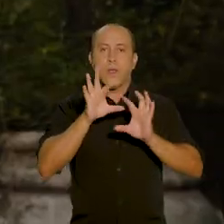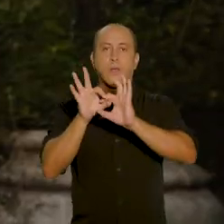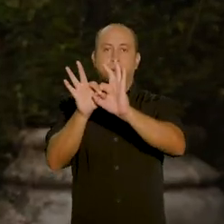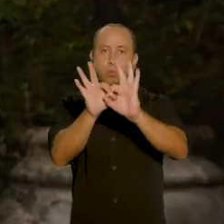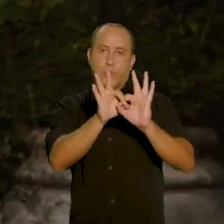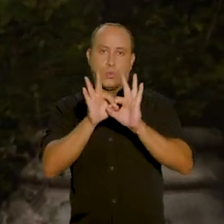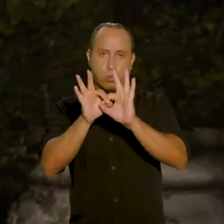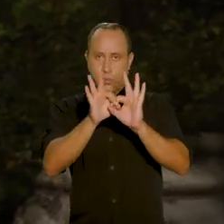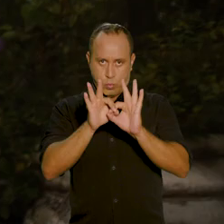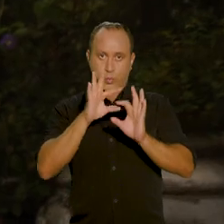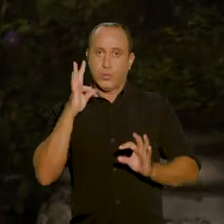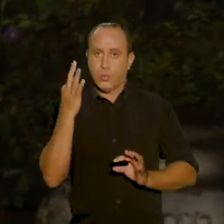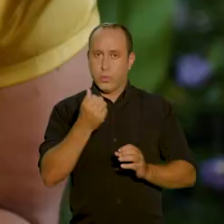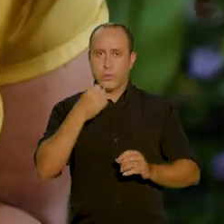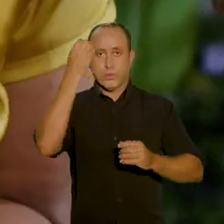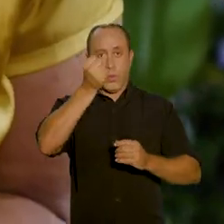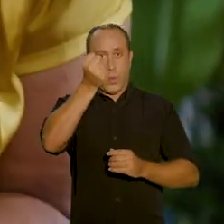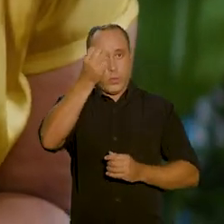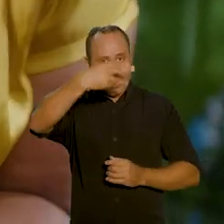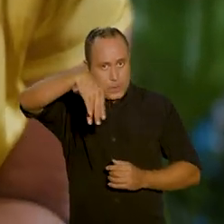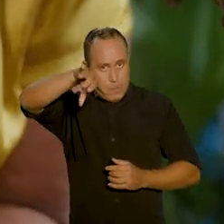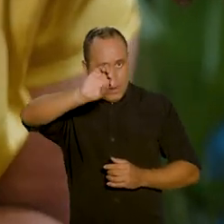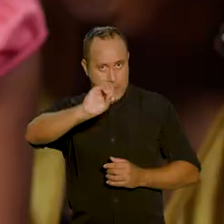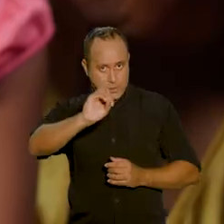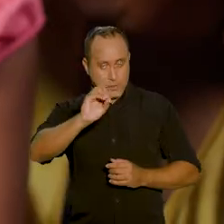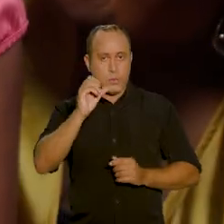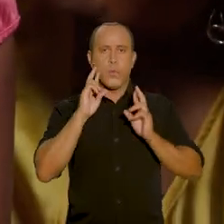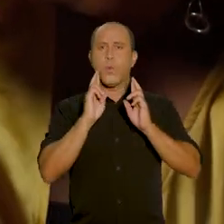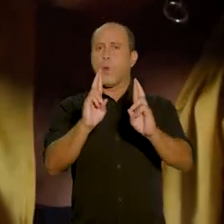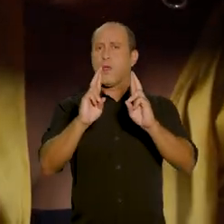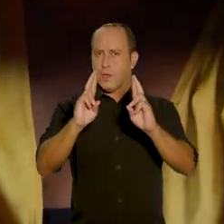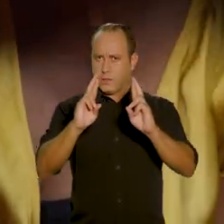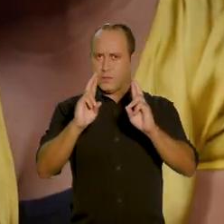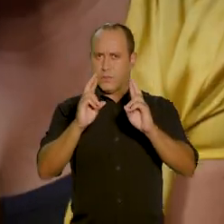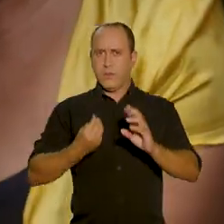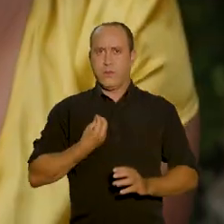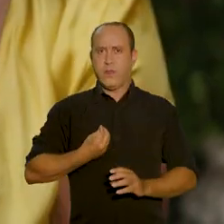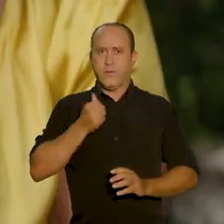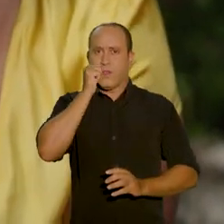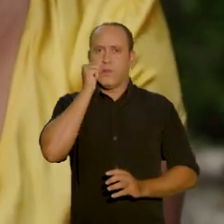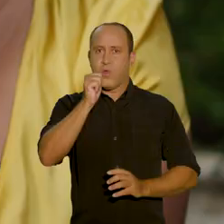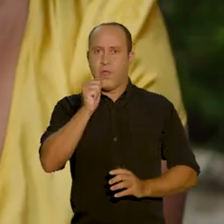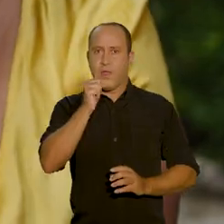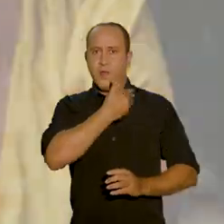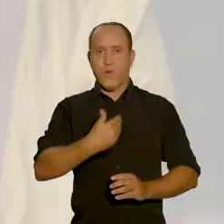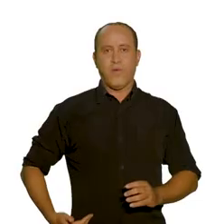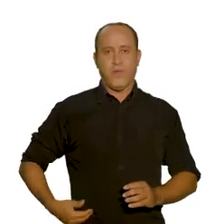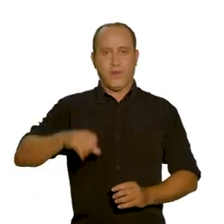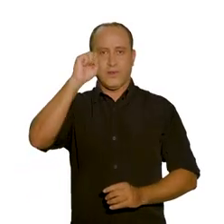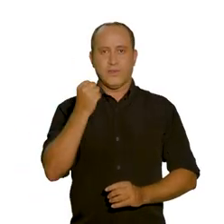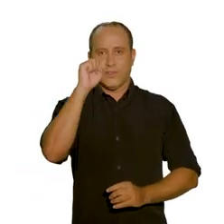é um futuro melhor para todos nós. Viva o 8 de março. Viva o respeito e a dignidade a todas elas.